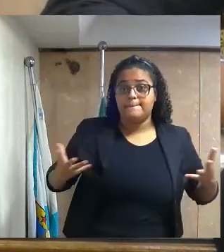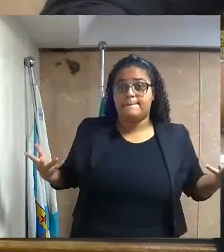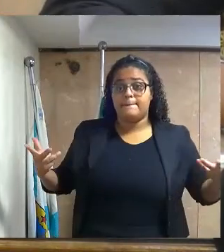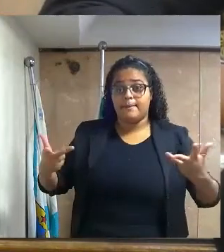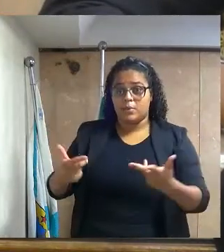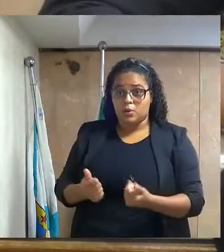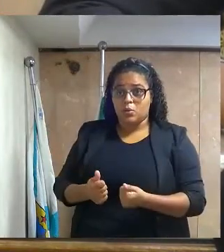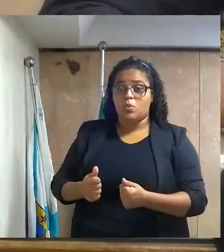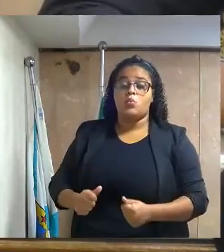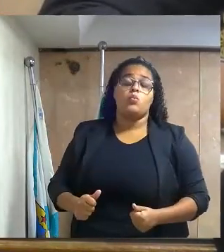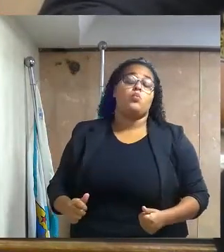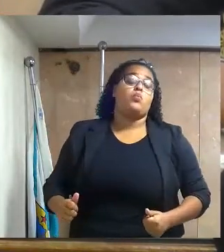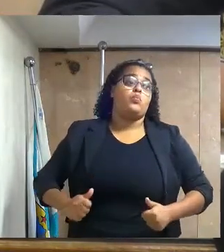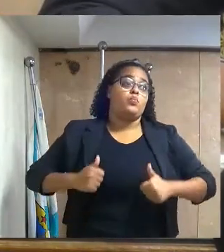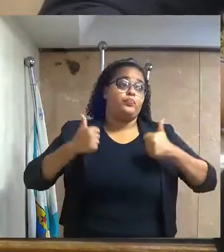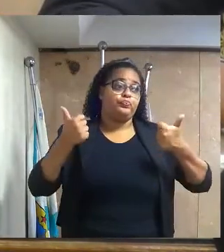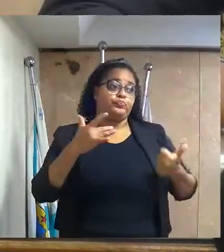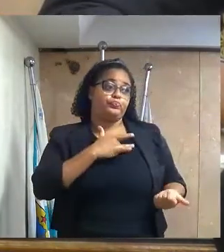vida dos munícipes.